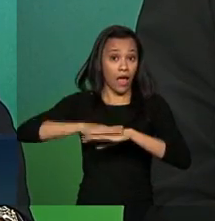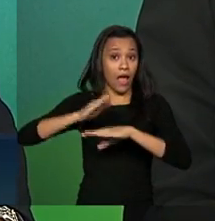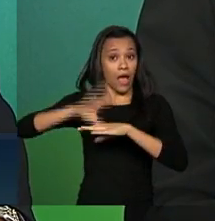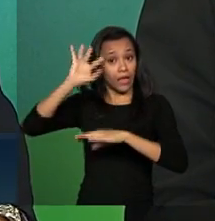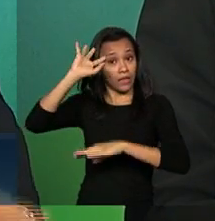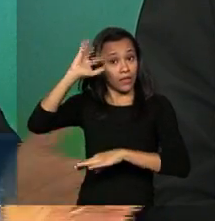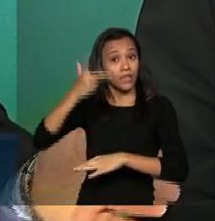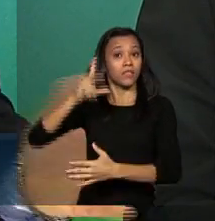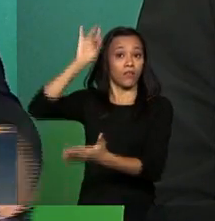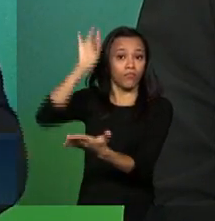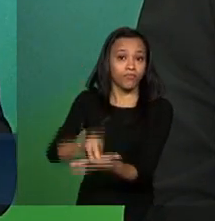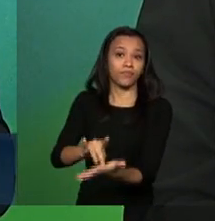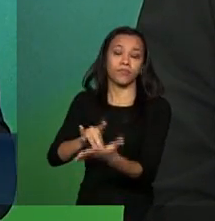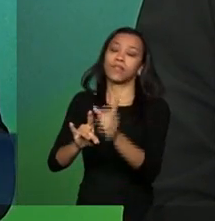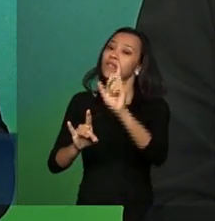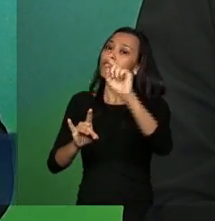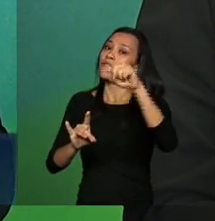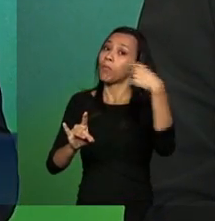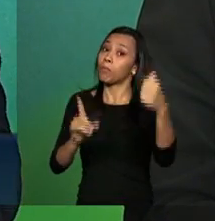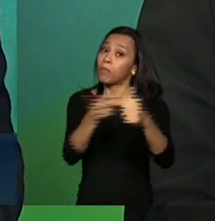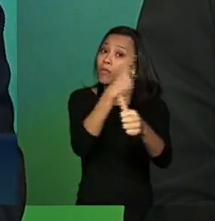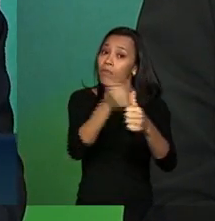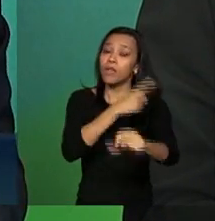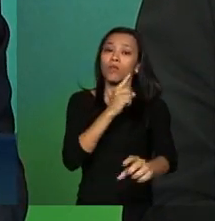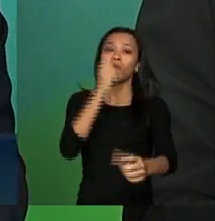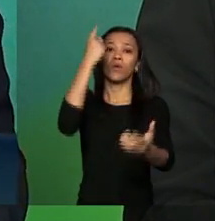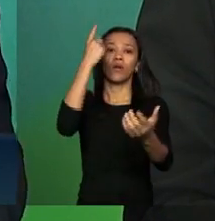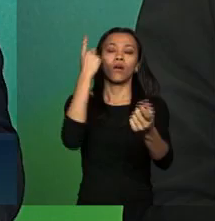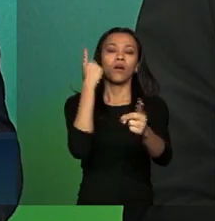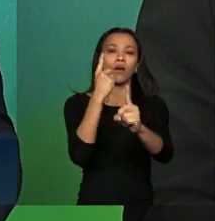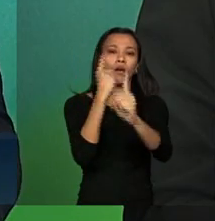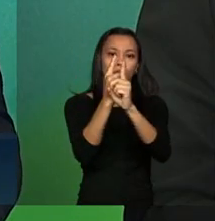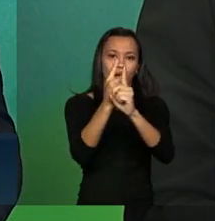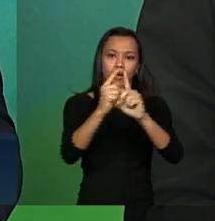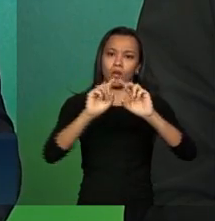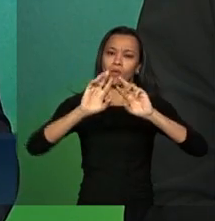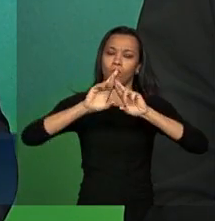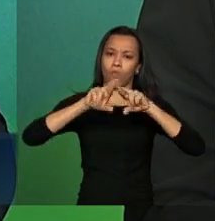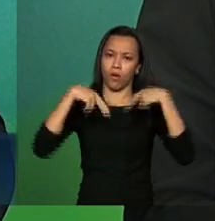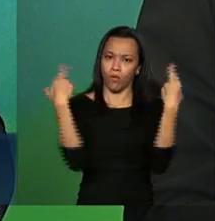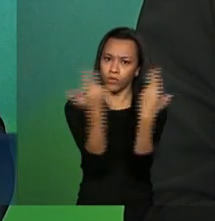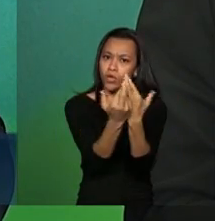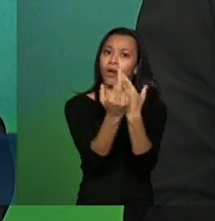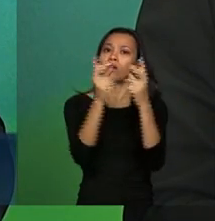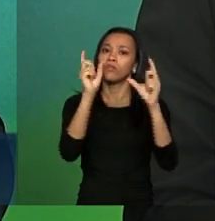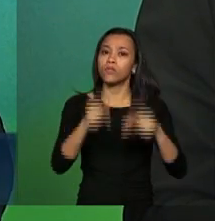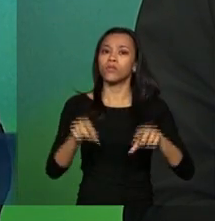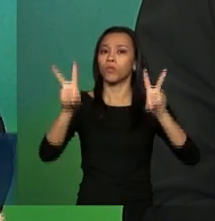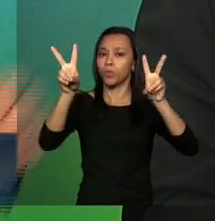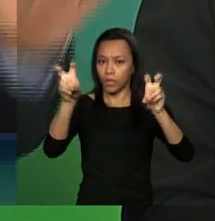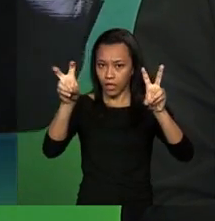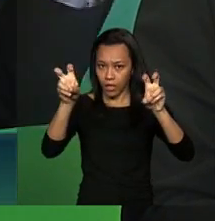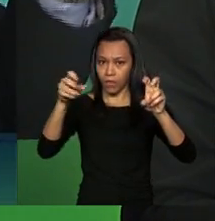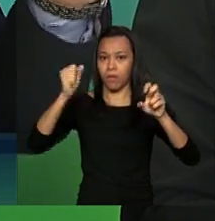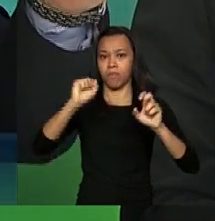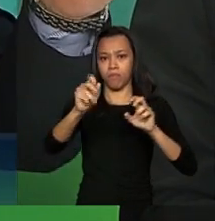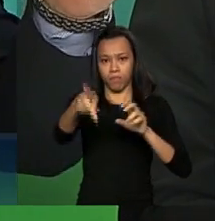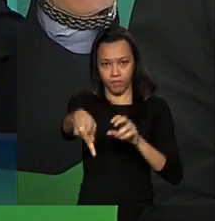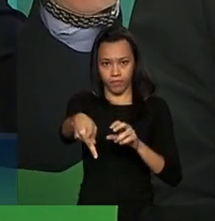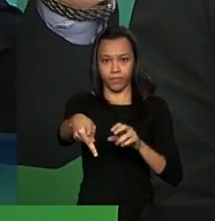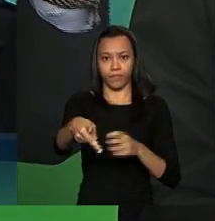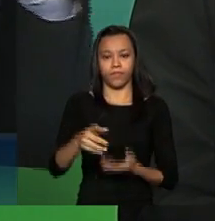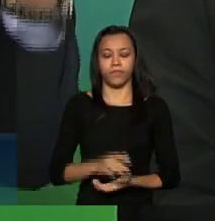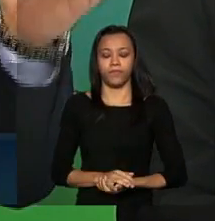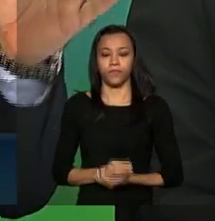debatida no Fórum Nacional de Previdência Social. Pode passar, o último slide. É uma tabela